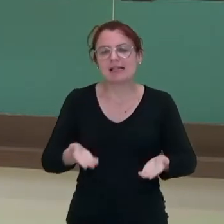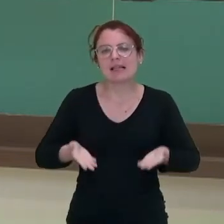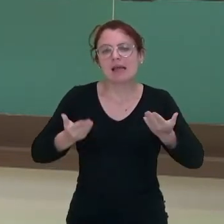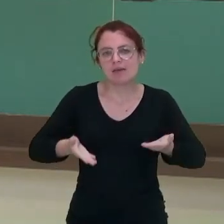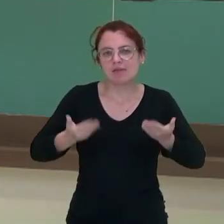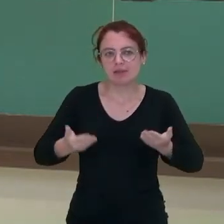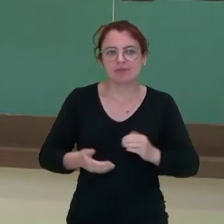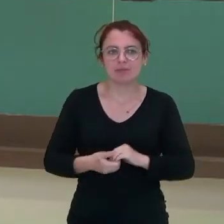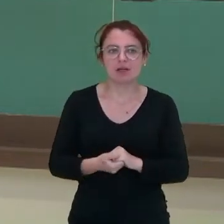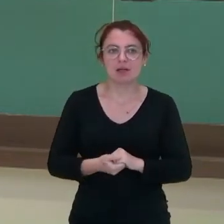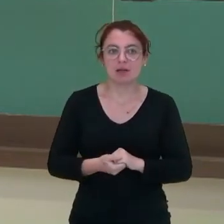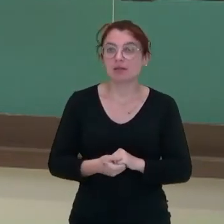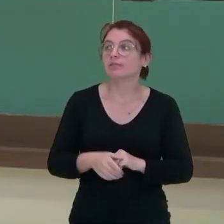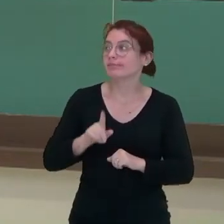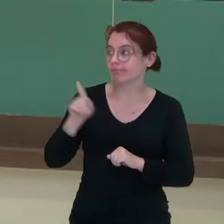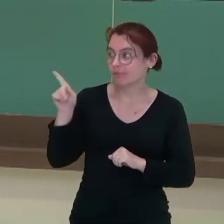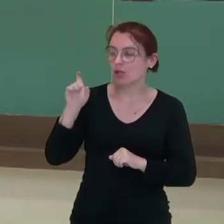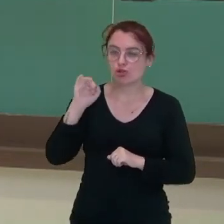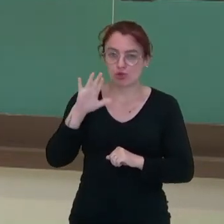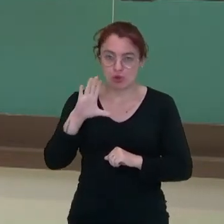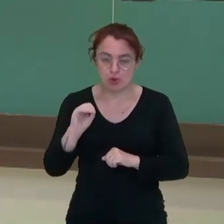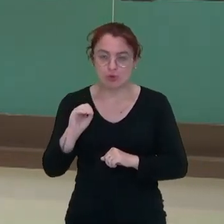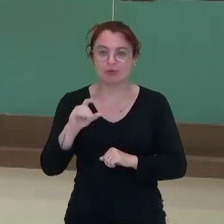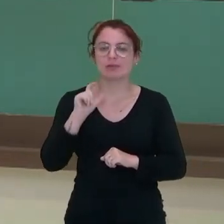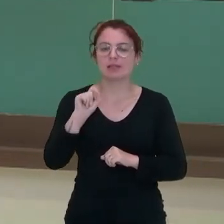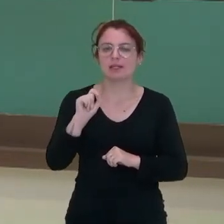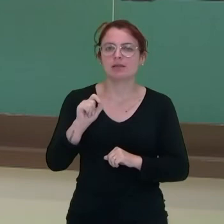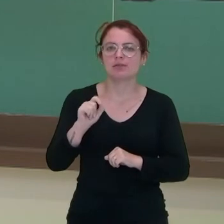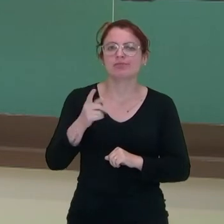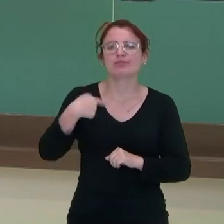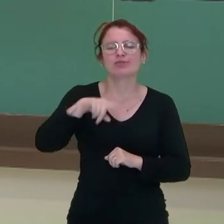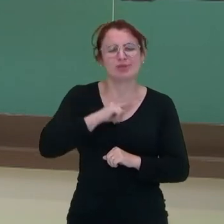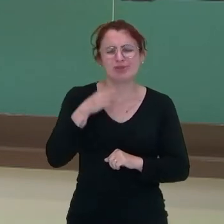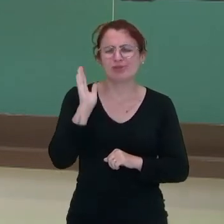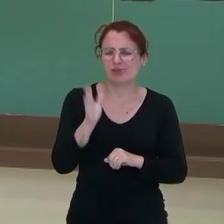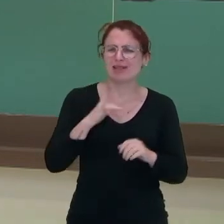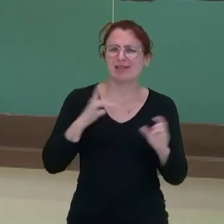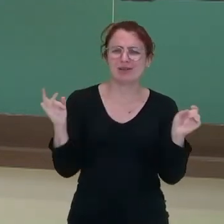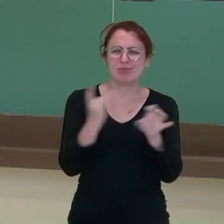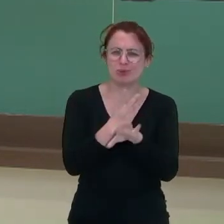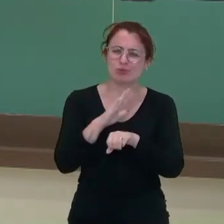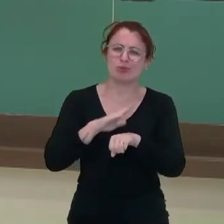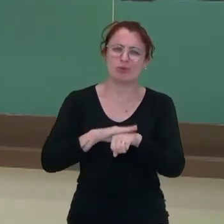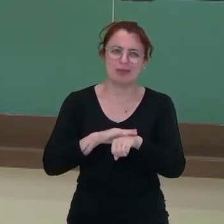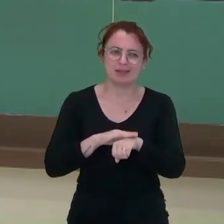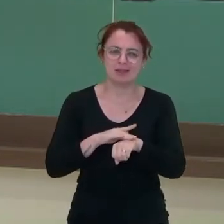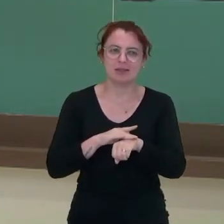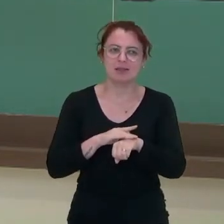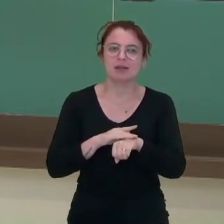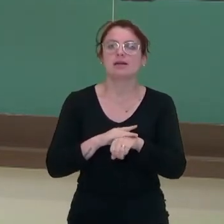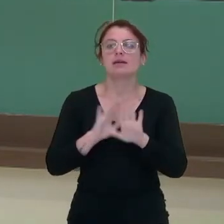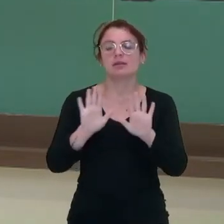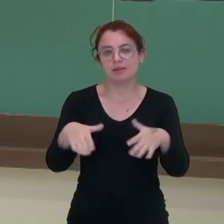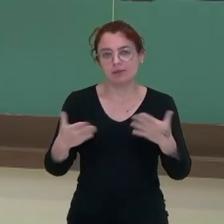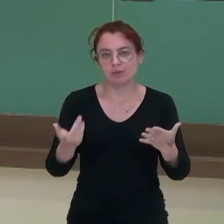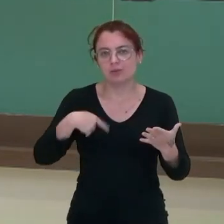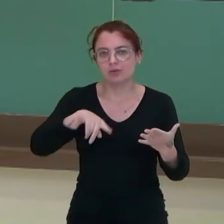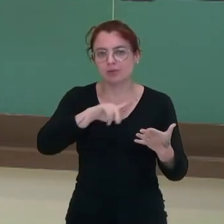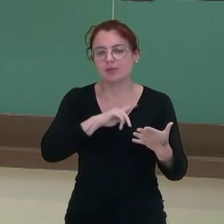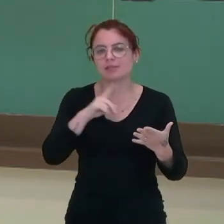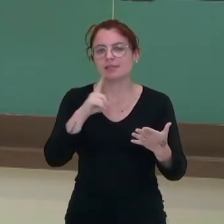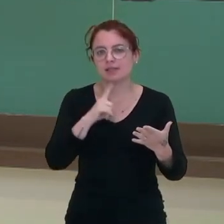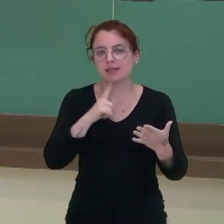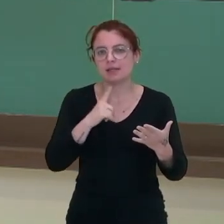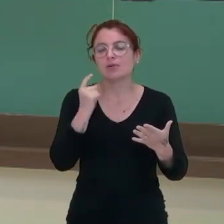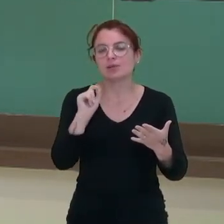anticorpos prontos. No caso do soro, é quando nós já estamos doentes. Então, nós precisamos ter uma